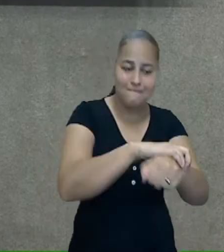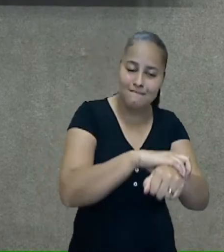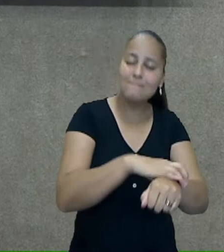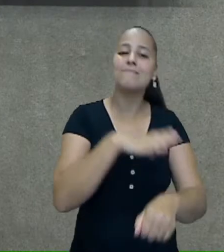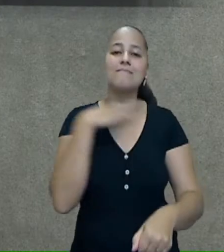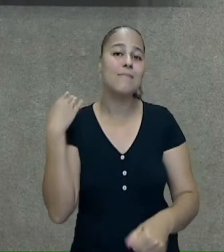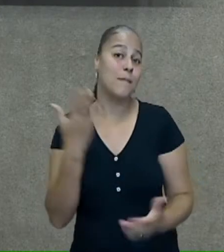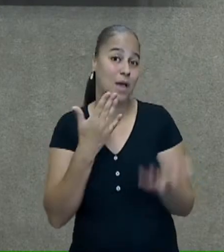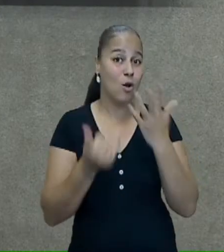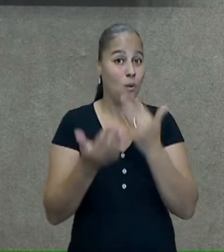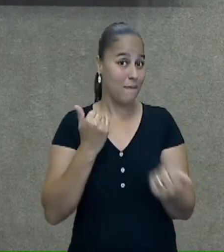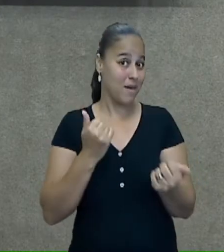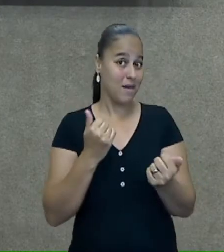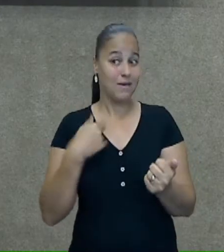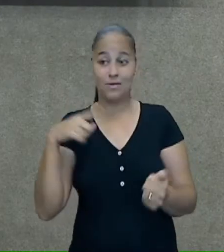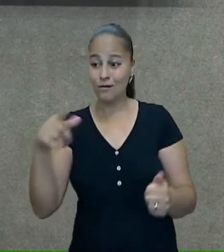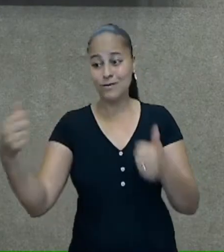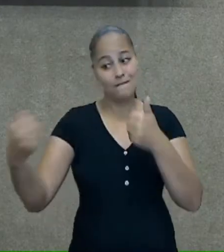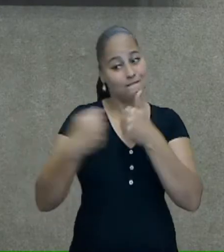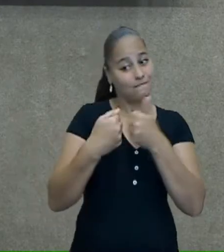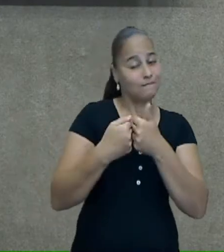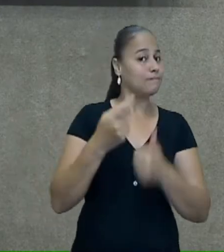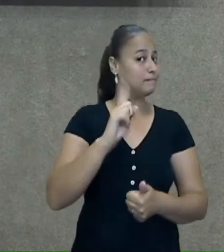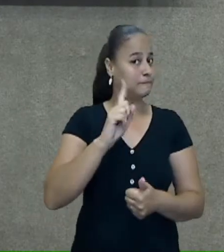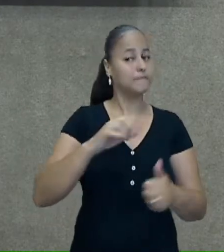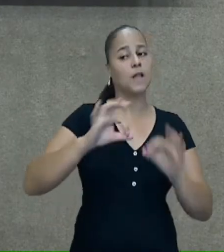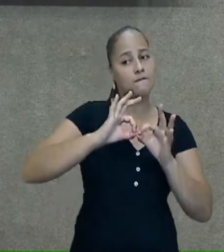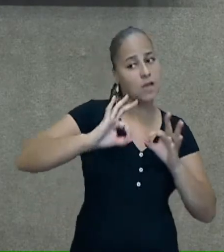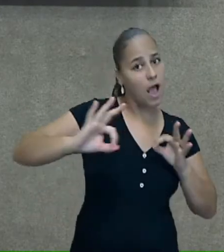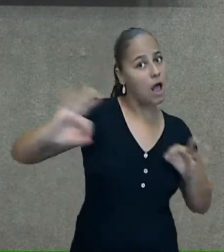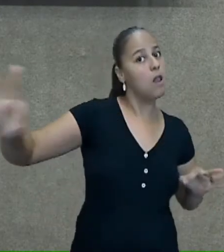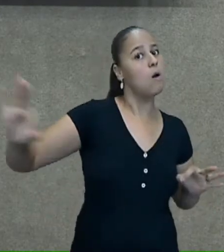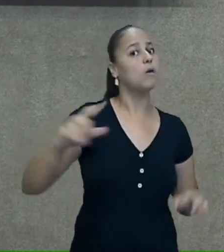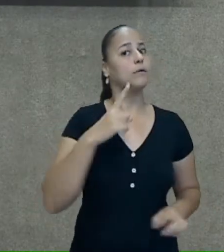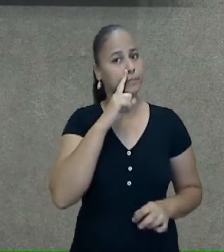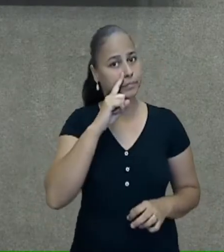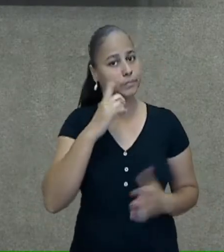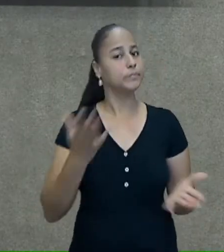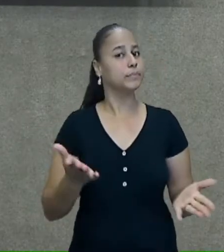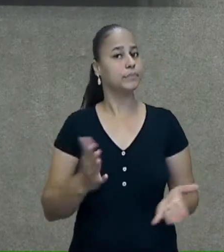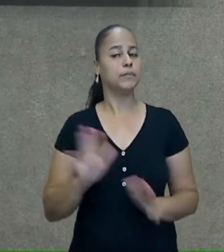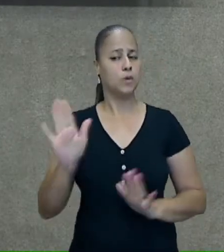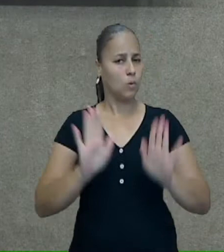perigosos. Então, nós temos que tomar muito cuidado com eles.